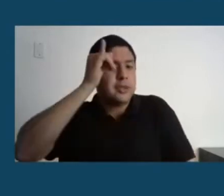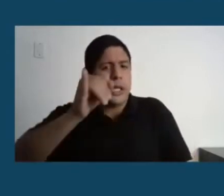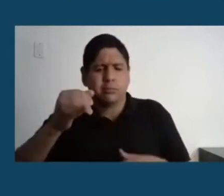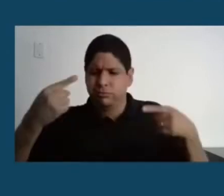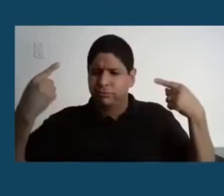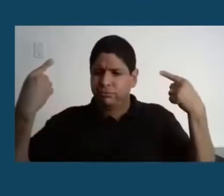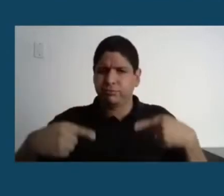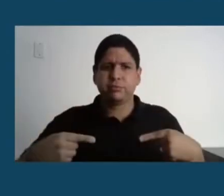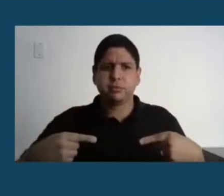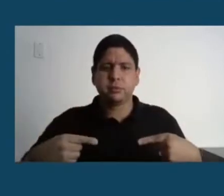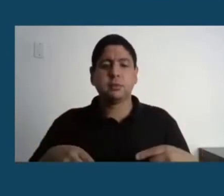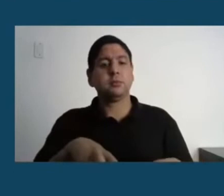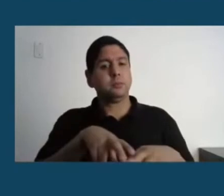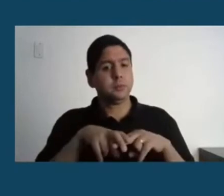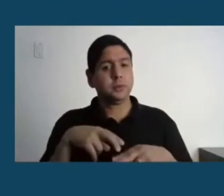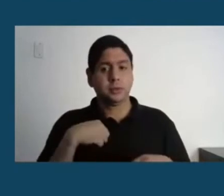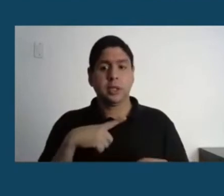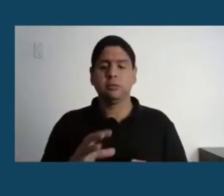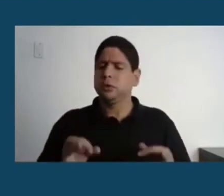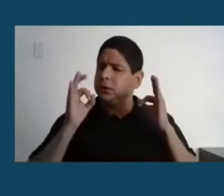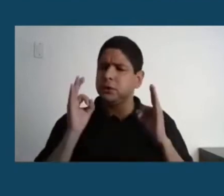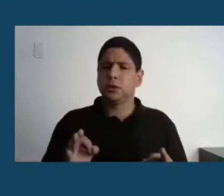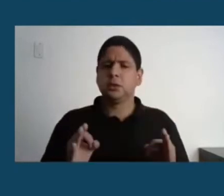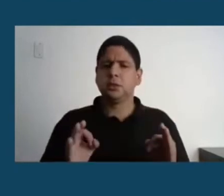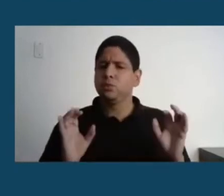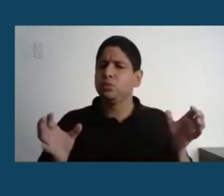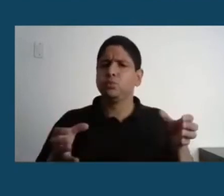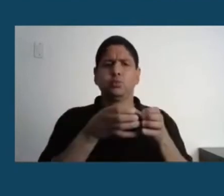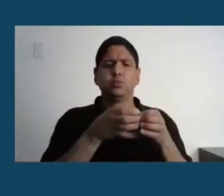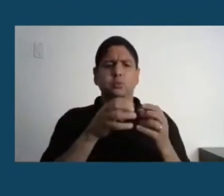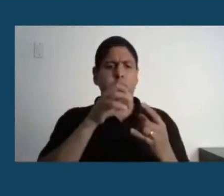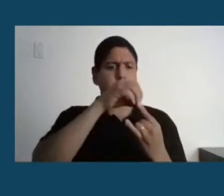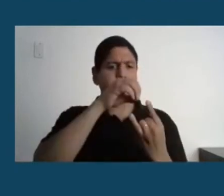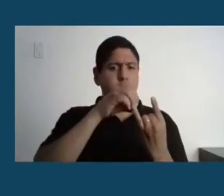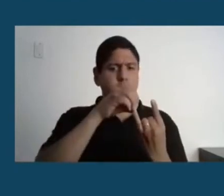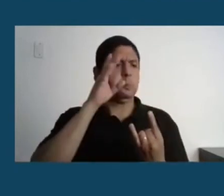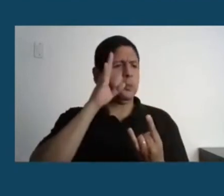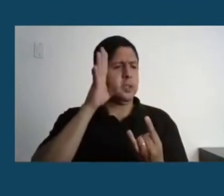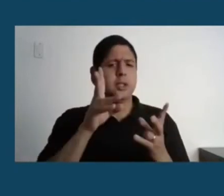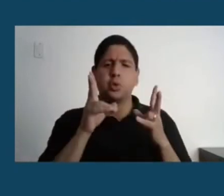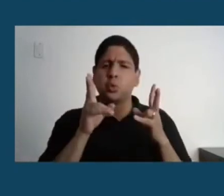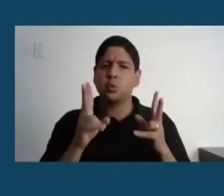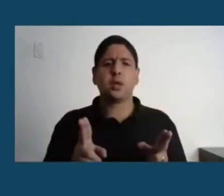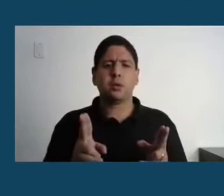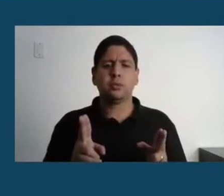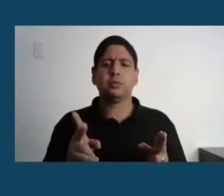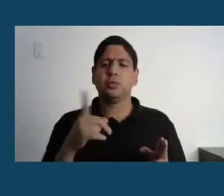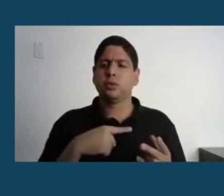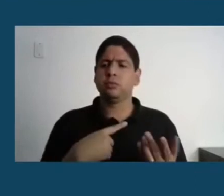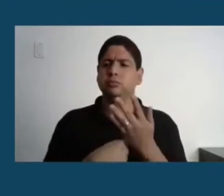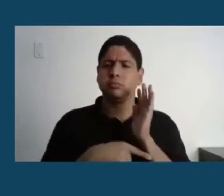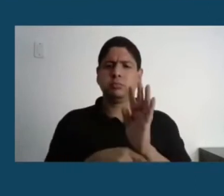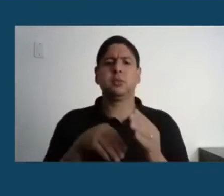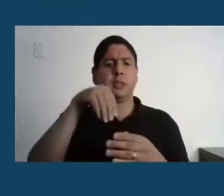certeza que toda a comunidade da Fiocruz pensa assim. E todas as áreas do conhecimento que existem na Universidade Federal do